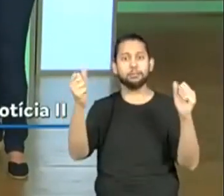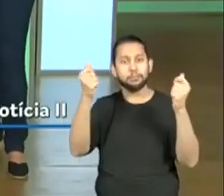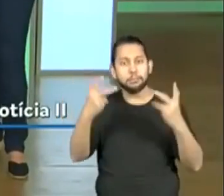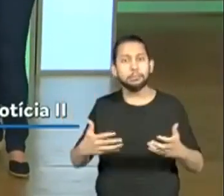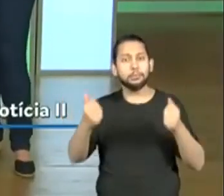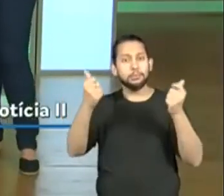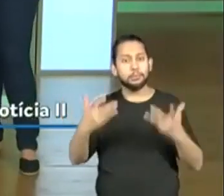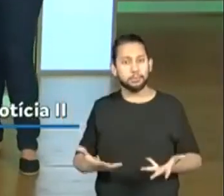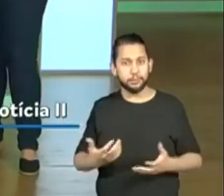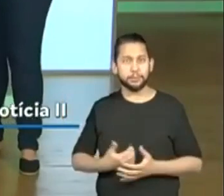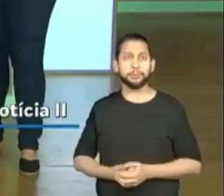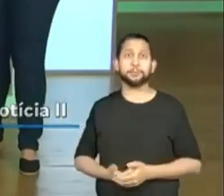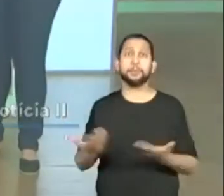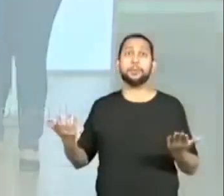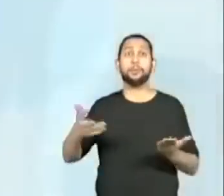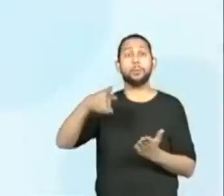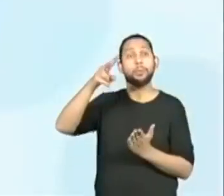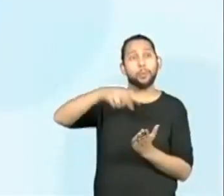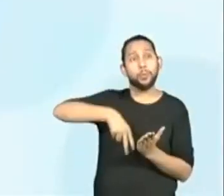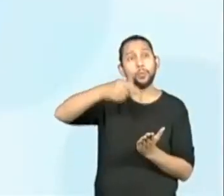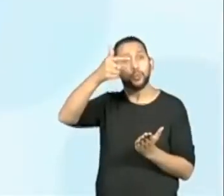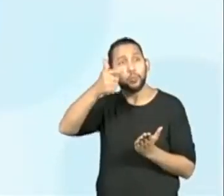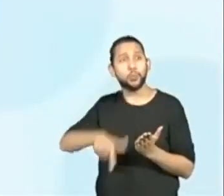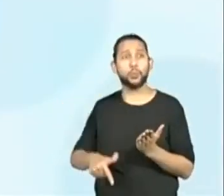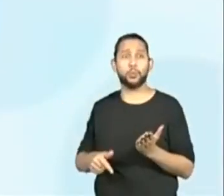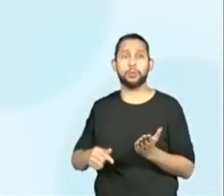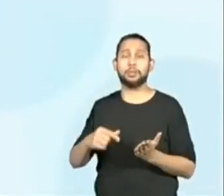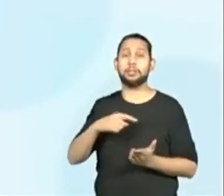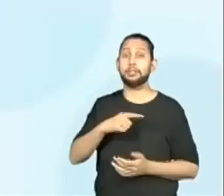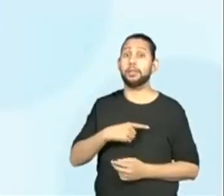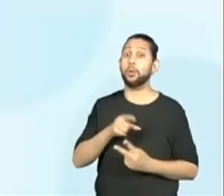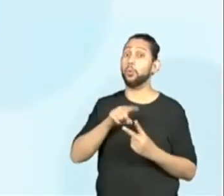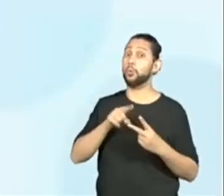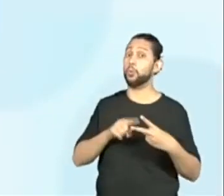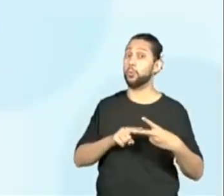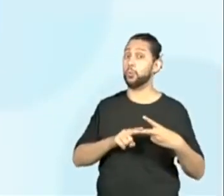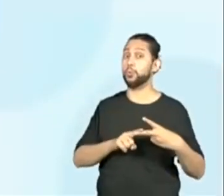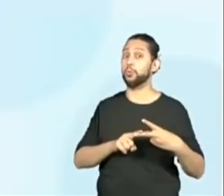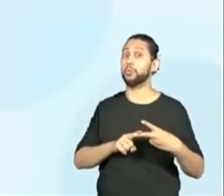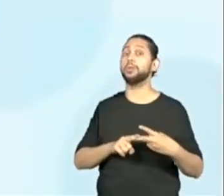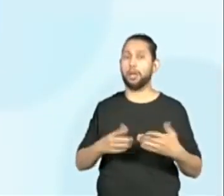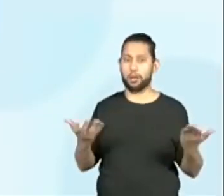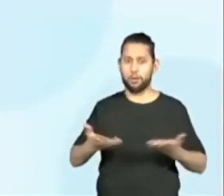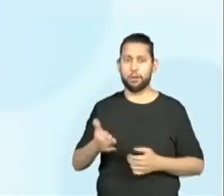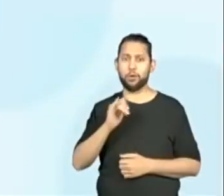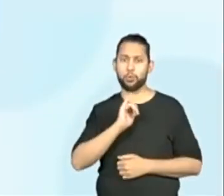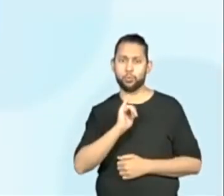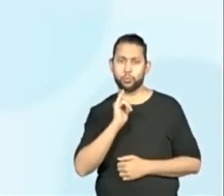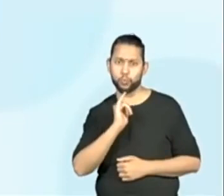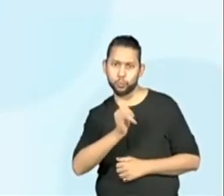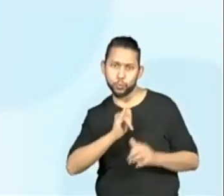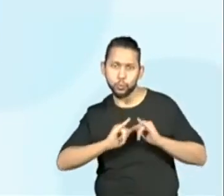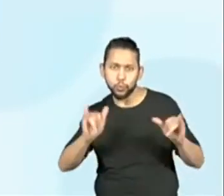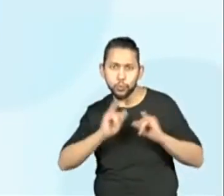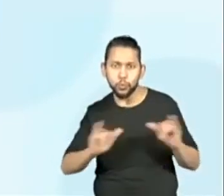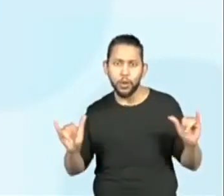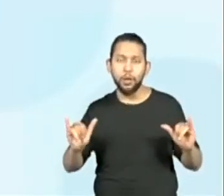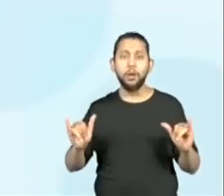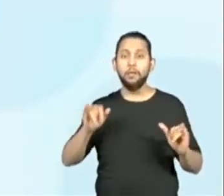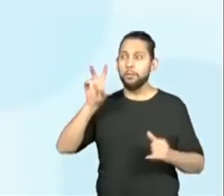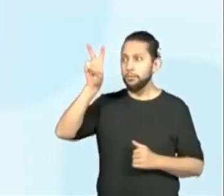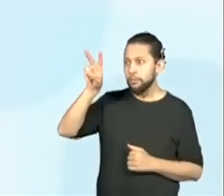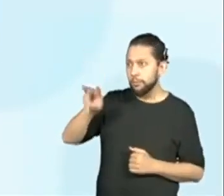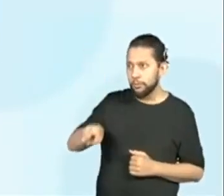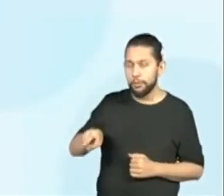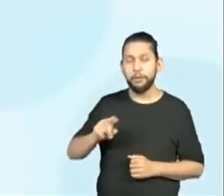olha só, vamos ler novamente trechos de duas notícias desta sequência didática para depois preencher um